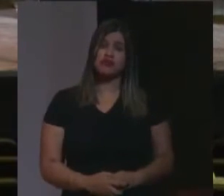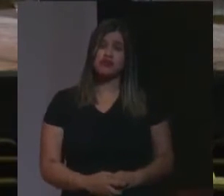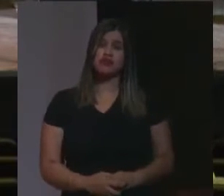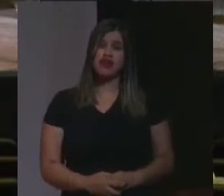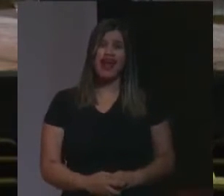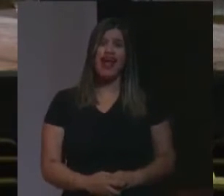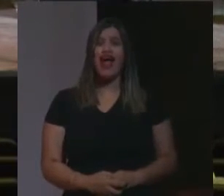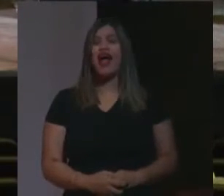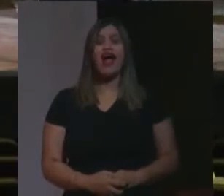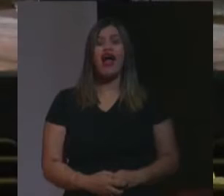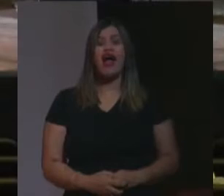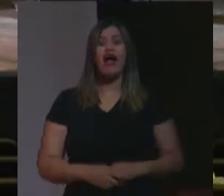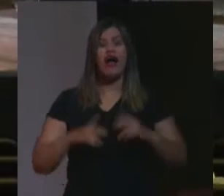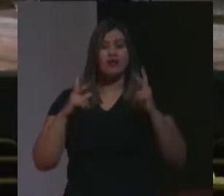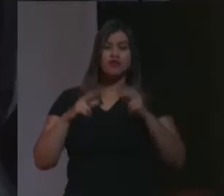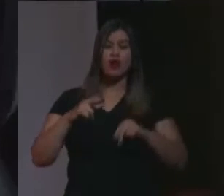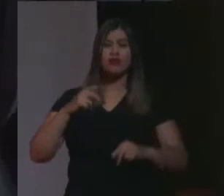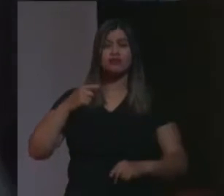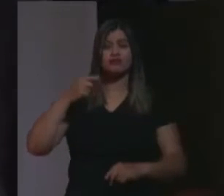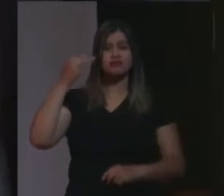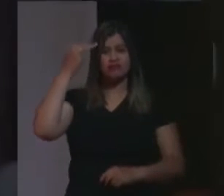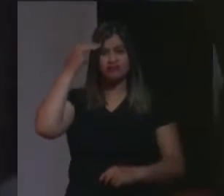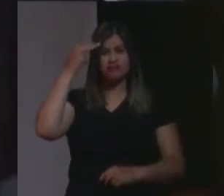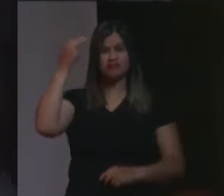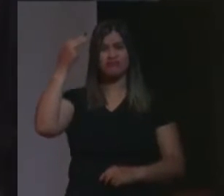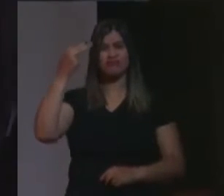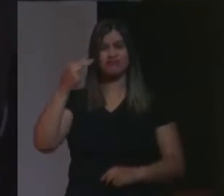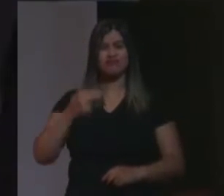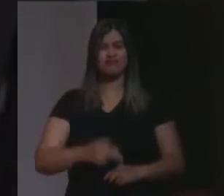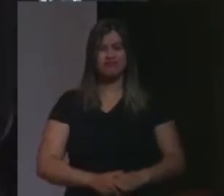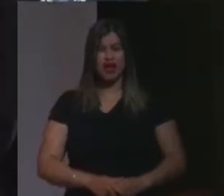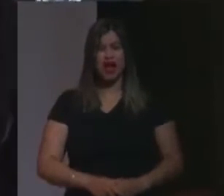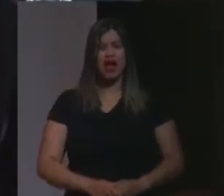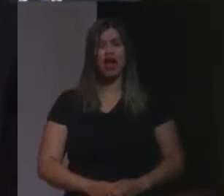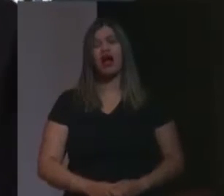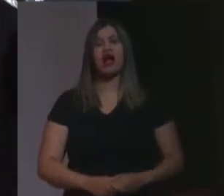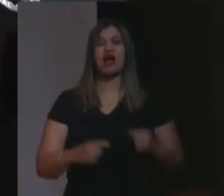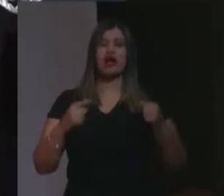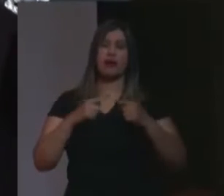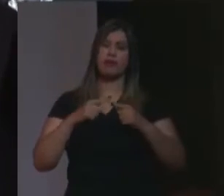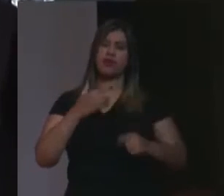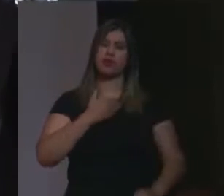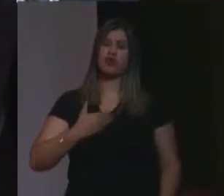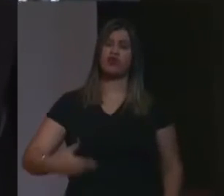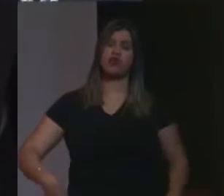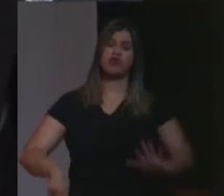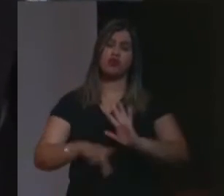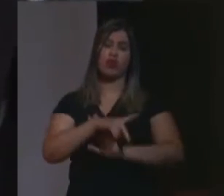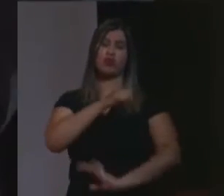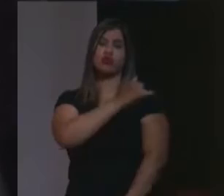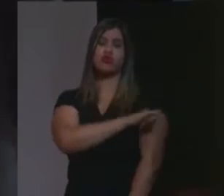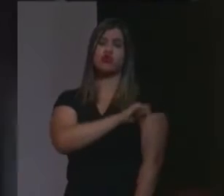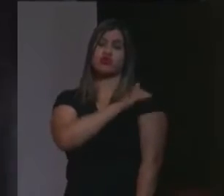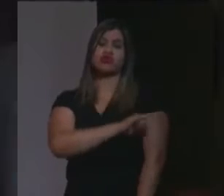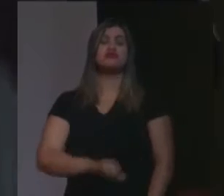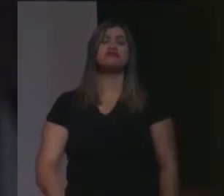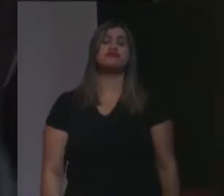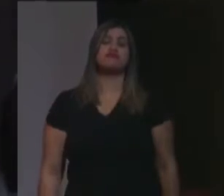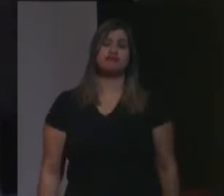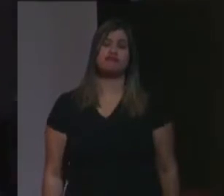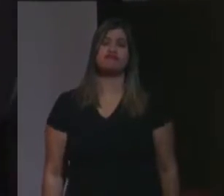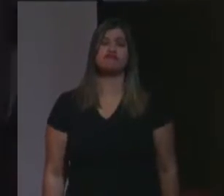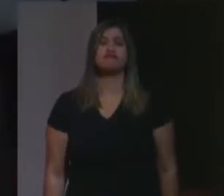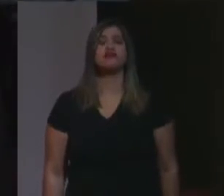na cabecinha que eternizou esse ex-governador do Rio de Janeiro, é próprio